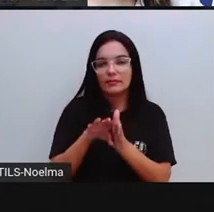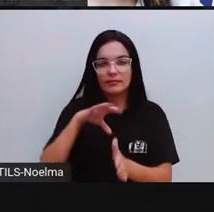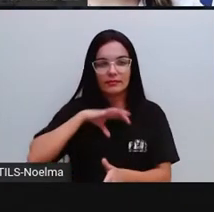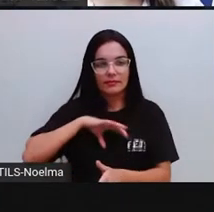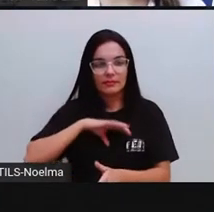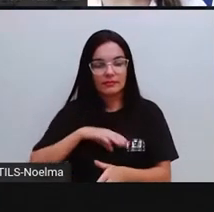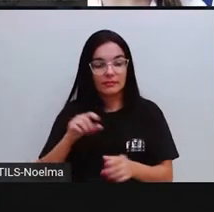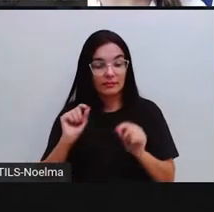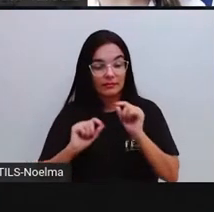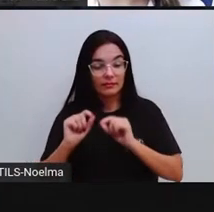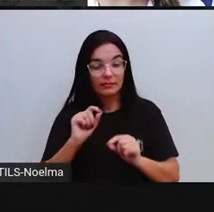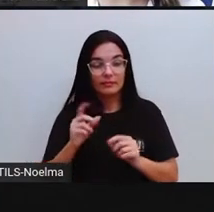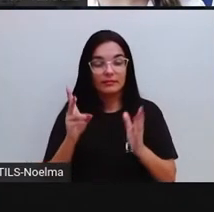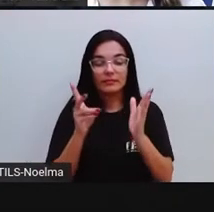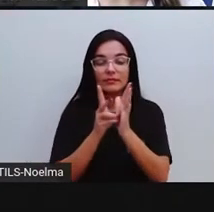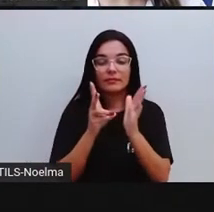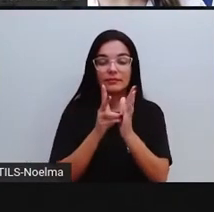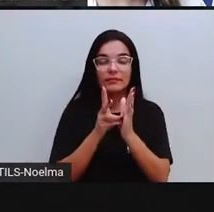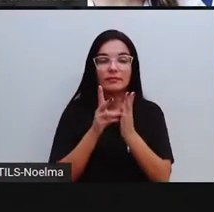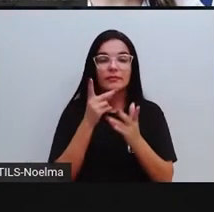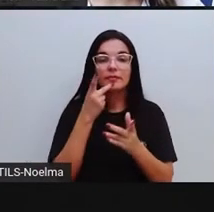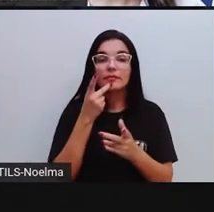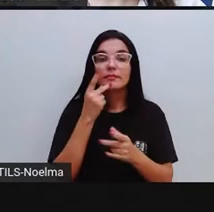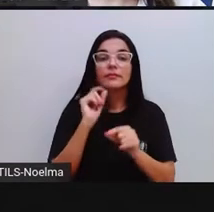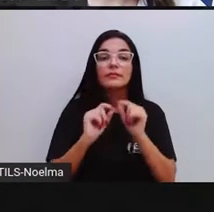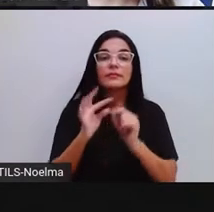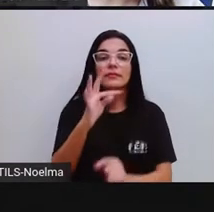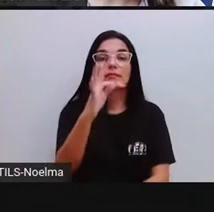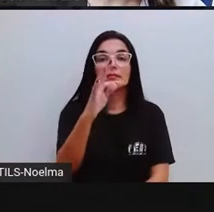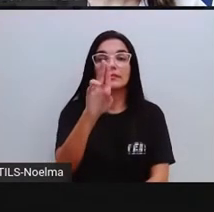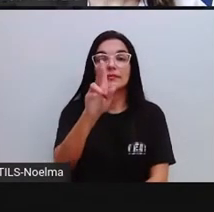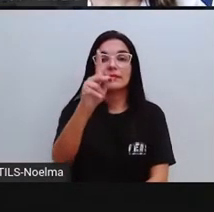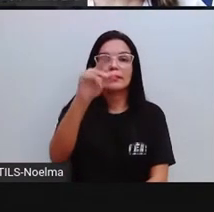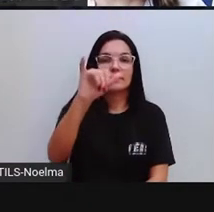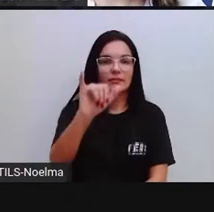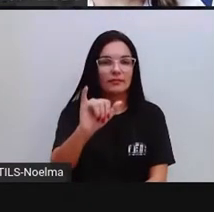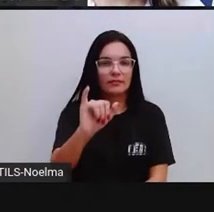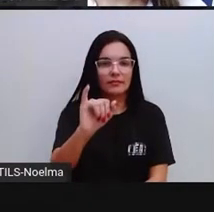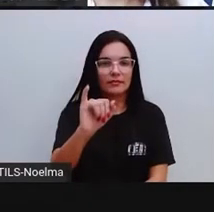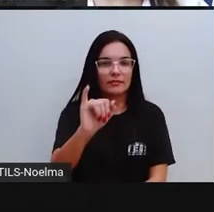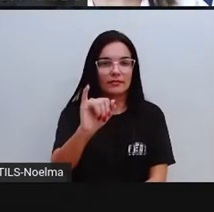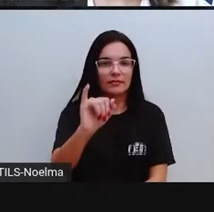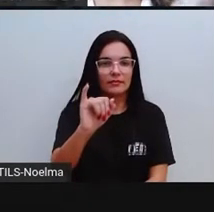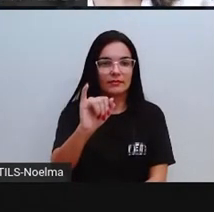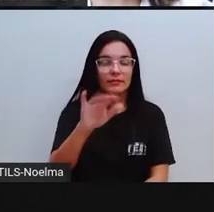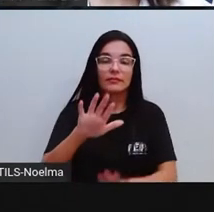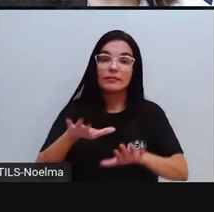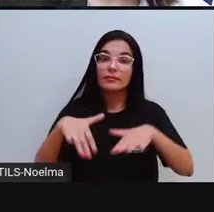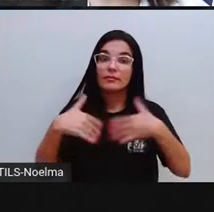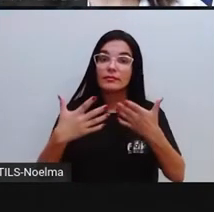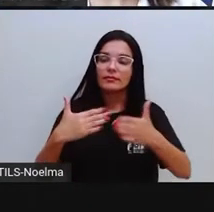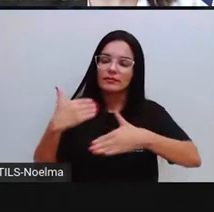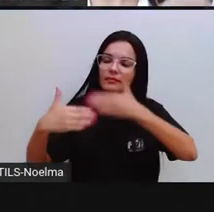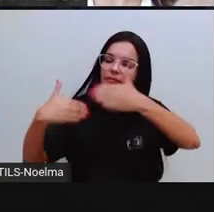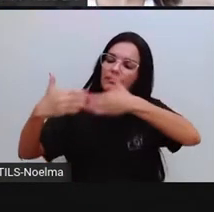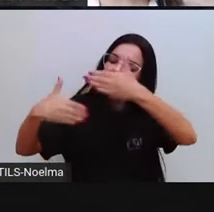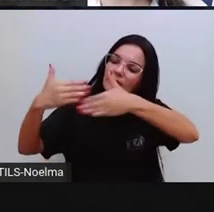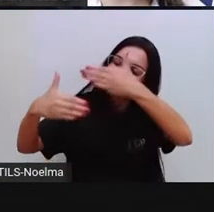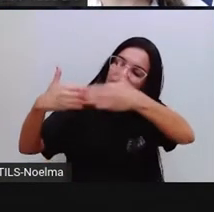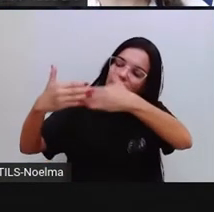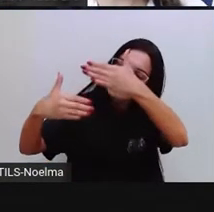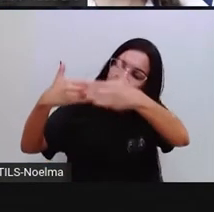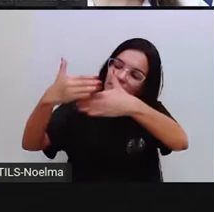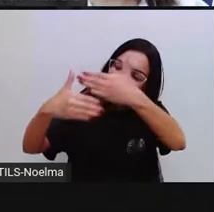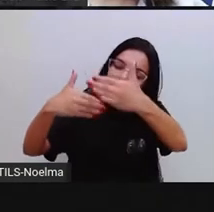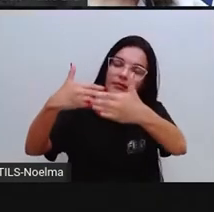os indígenas, eles falavam o tupi, certo? Mas, com o passar do tempo, como a Pró já falou